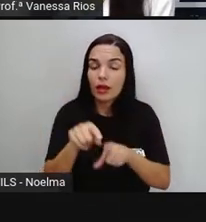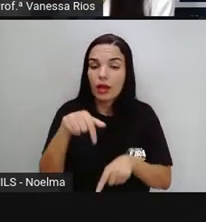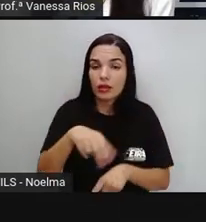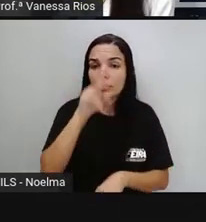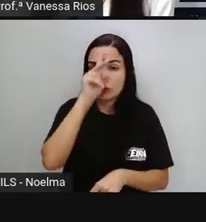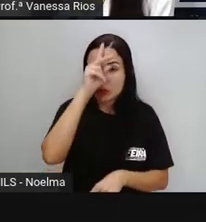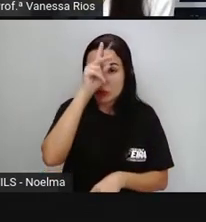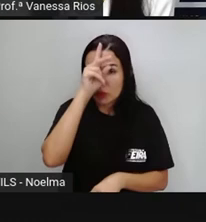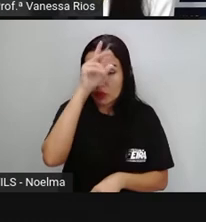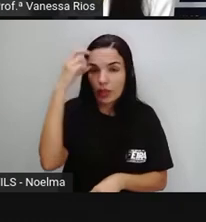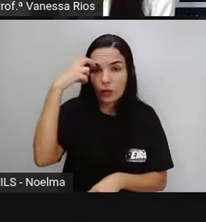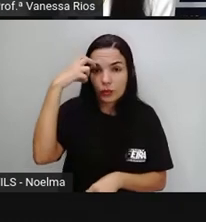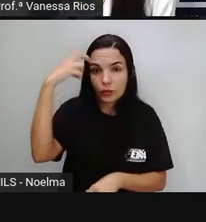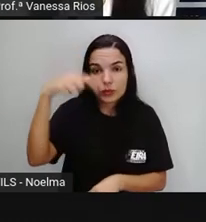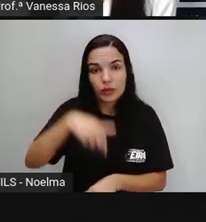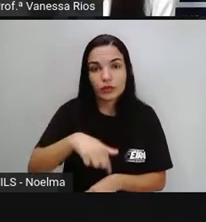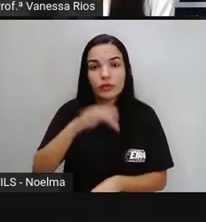da cidade.